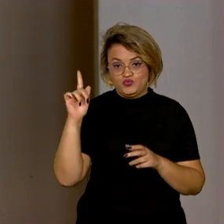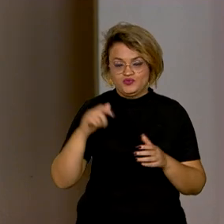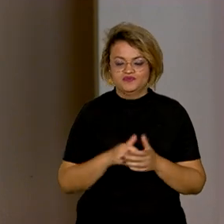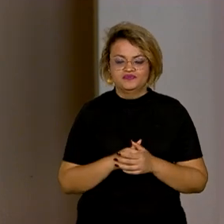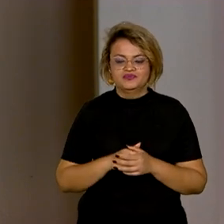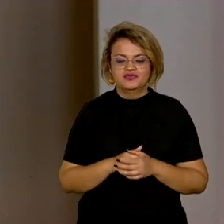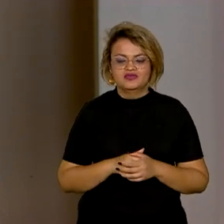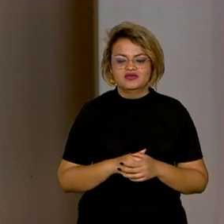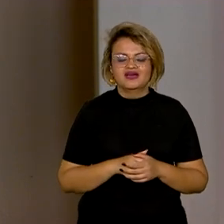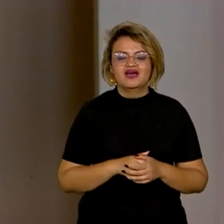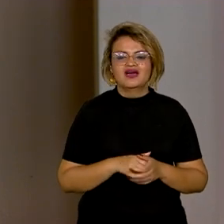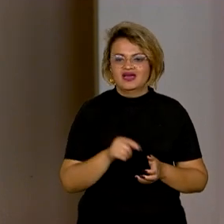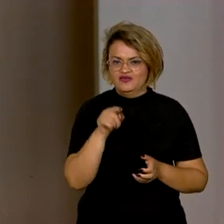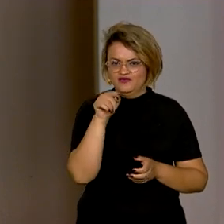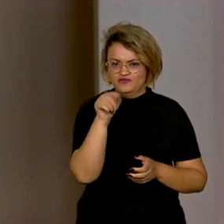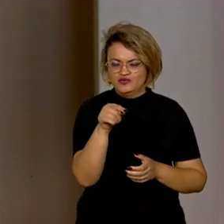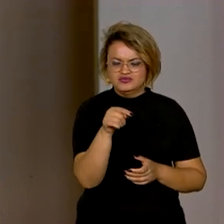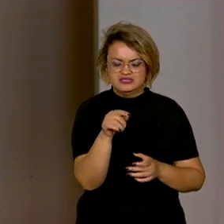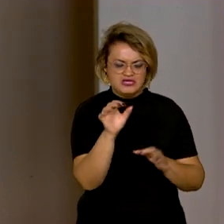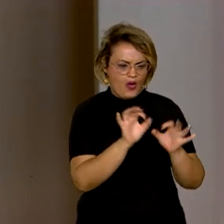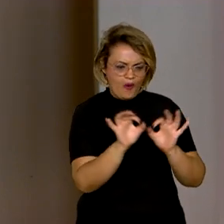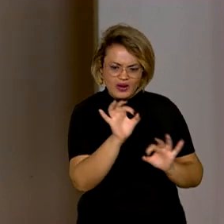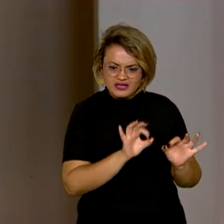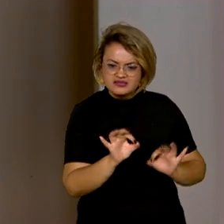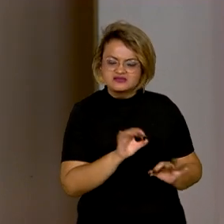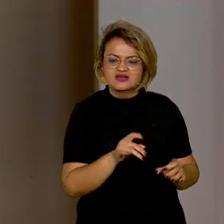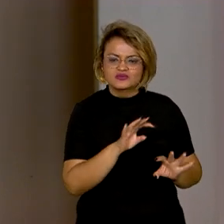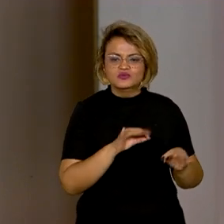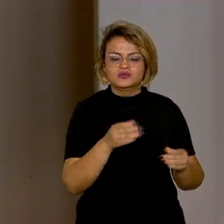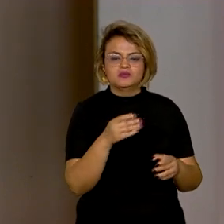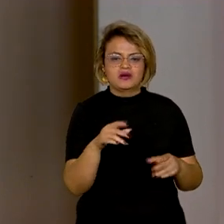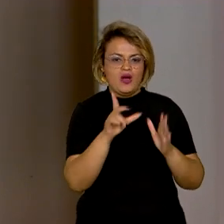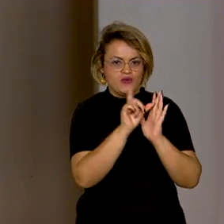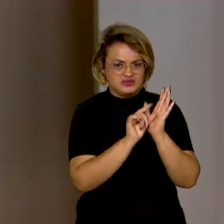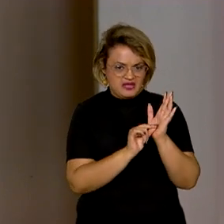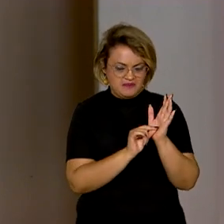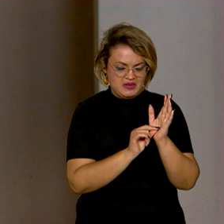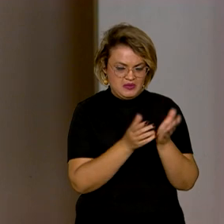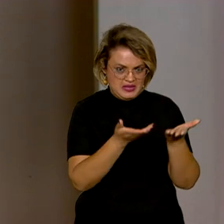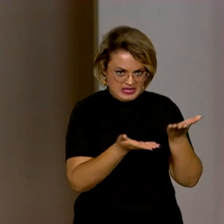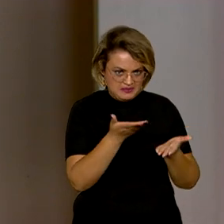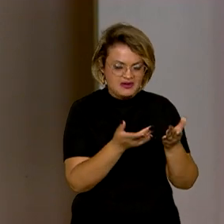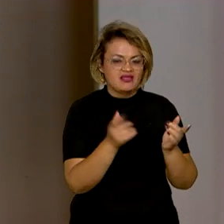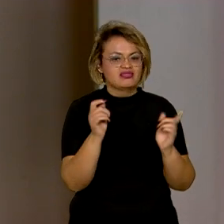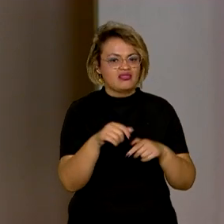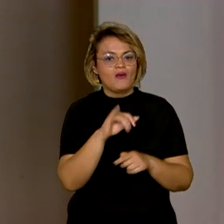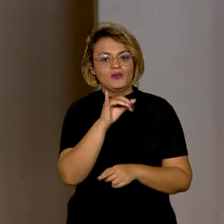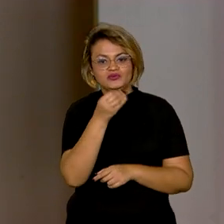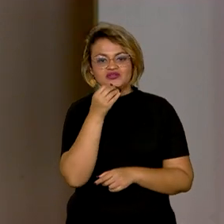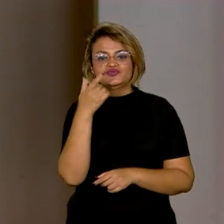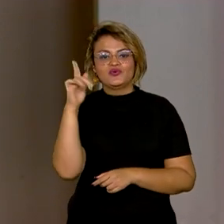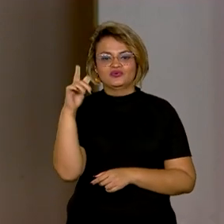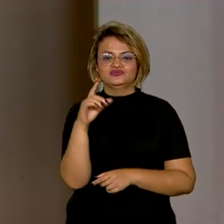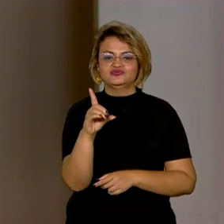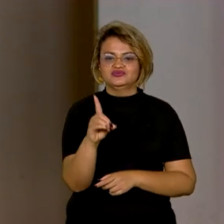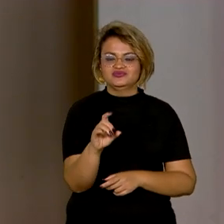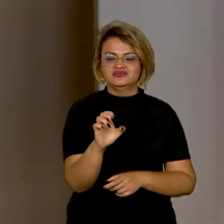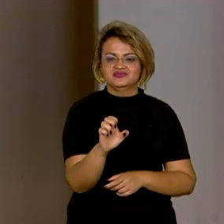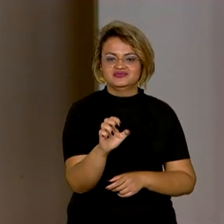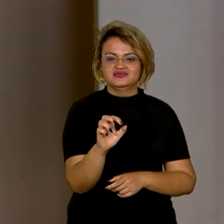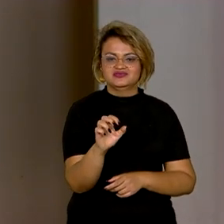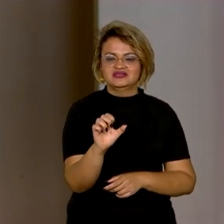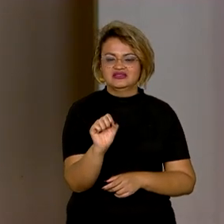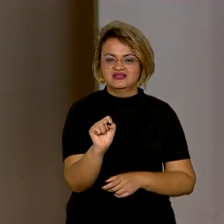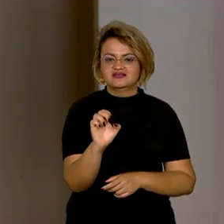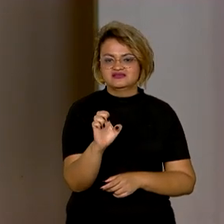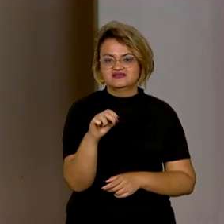Quem precisa colocar as contas em dia para equilibrar o orçamento vai ter mais uma oportunidade na nova fase do programa